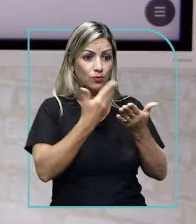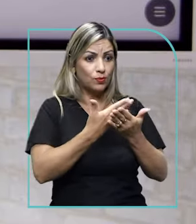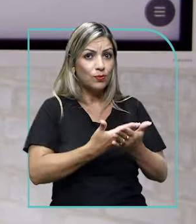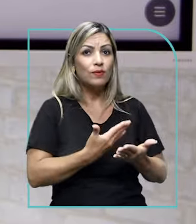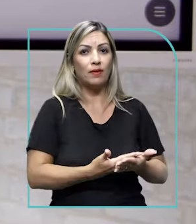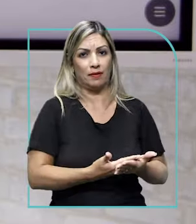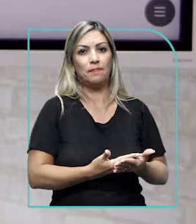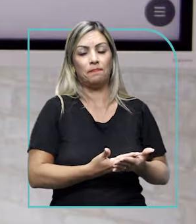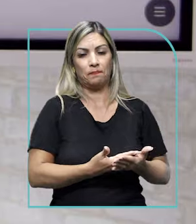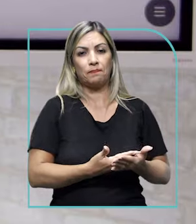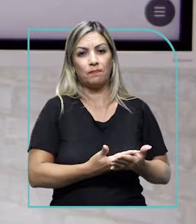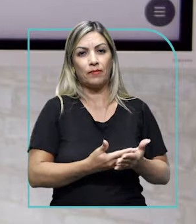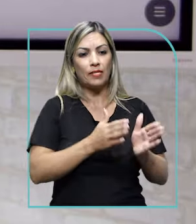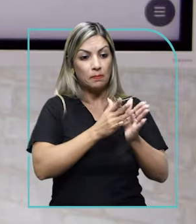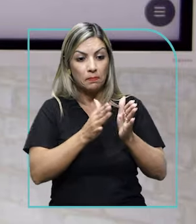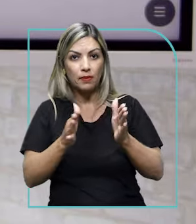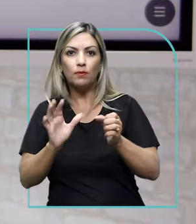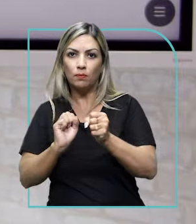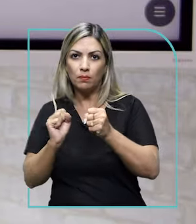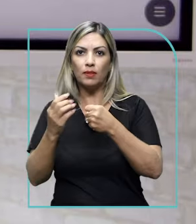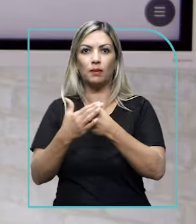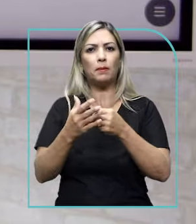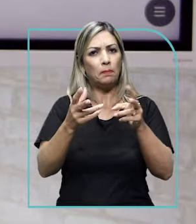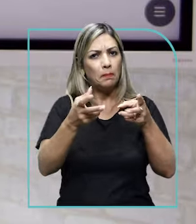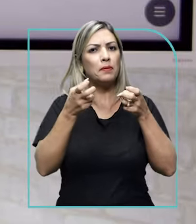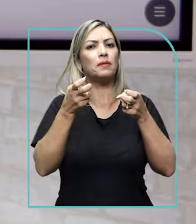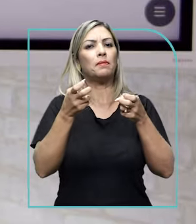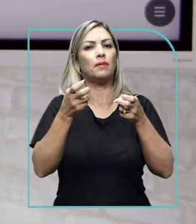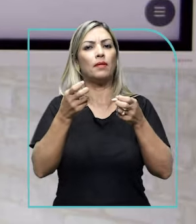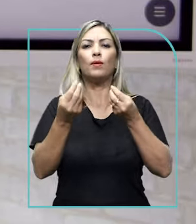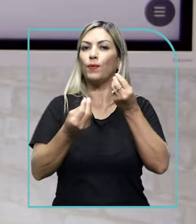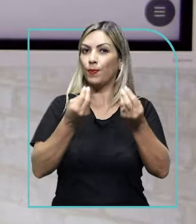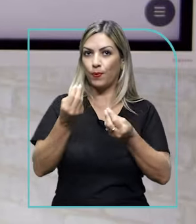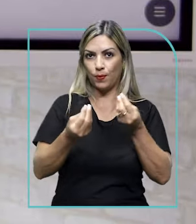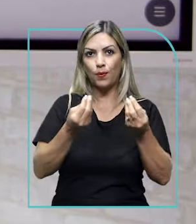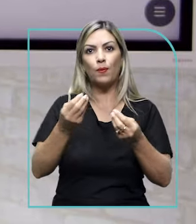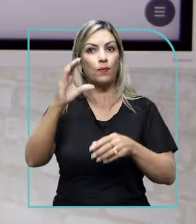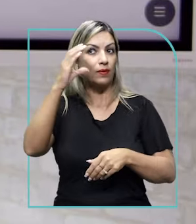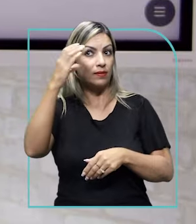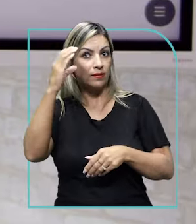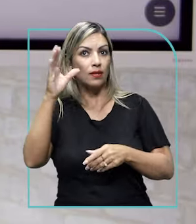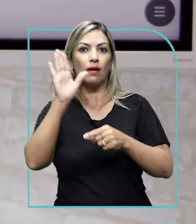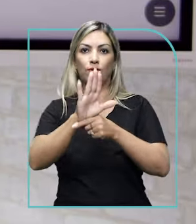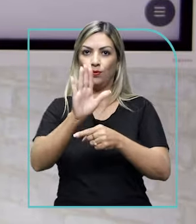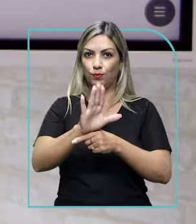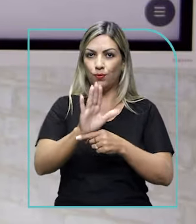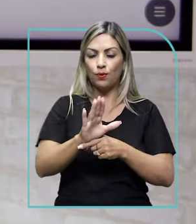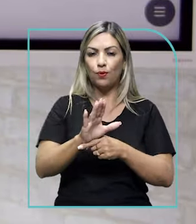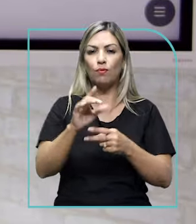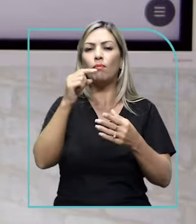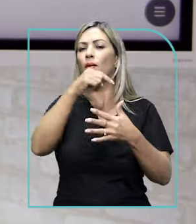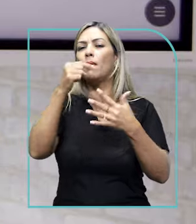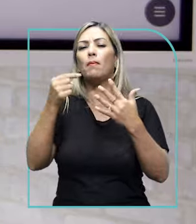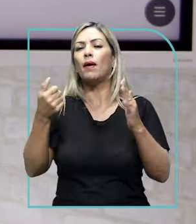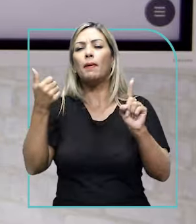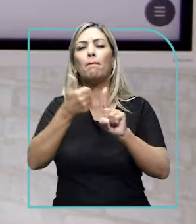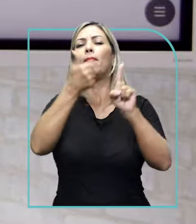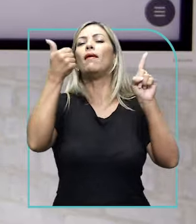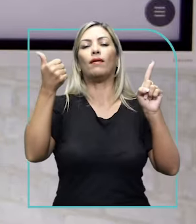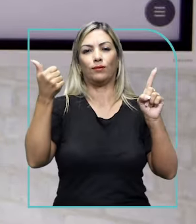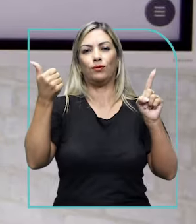buscar esse período da pandemia, perceber como que a ciência contribuiu, quais foram os